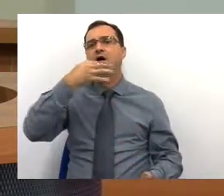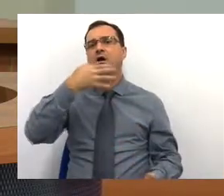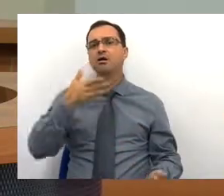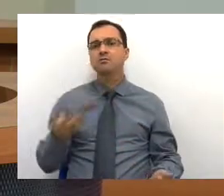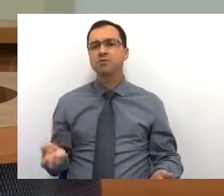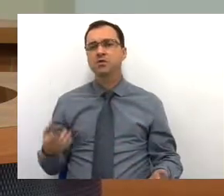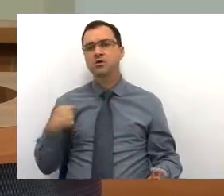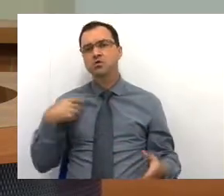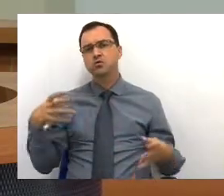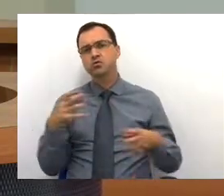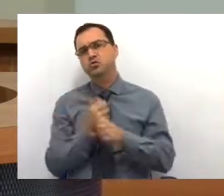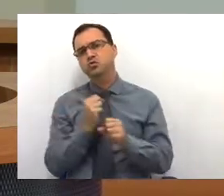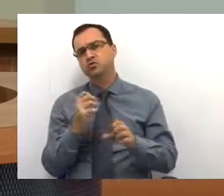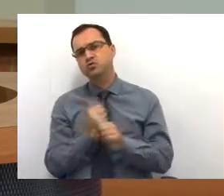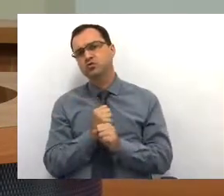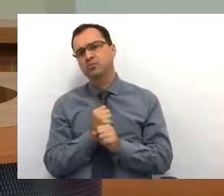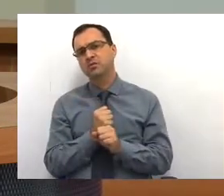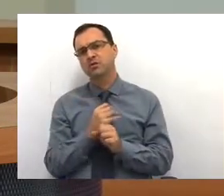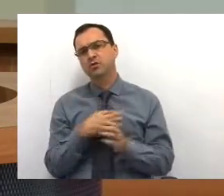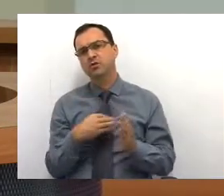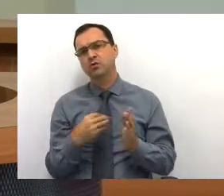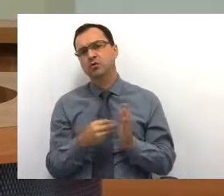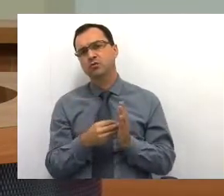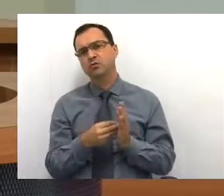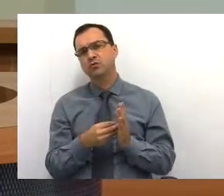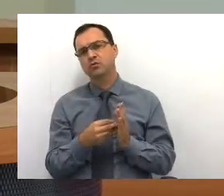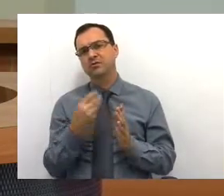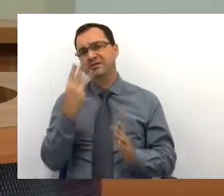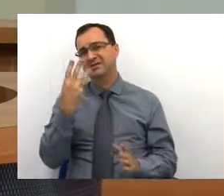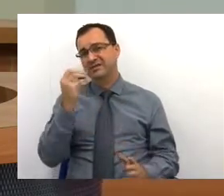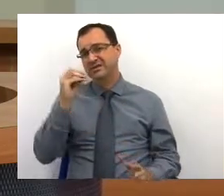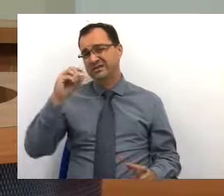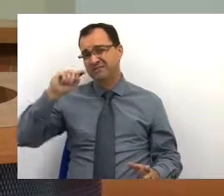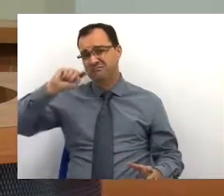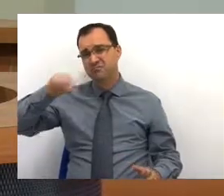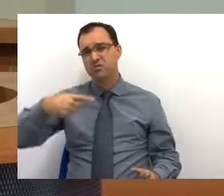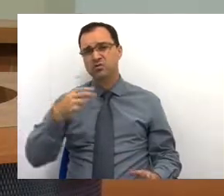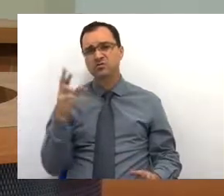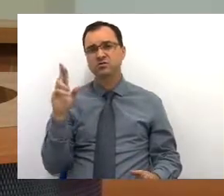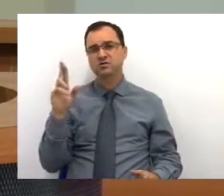pude somar ali, entre interno e outras pessoas, quase 30 milhões de reais.